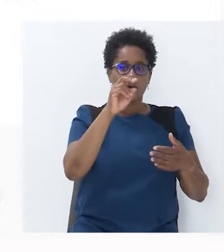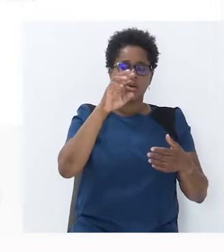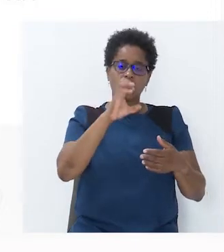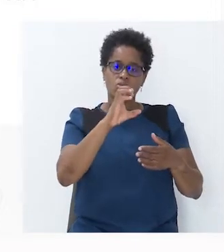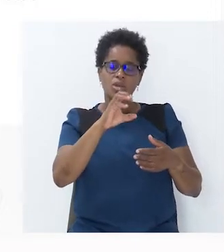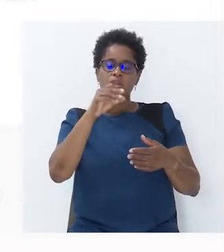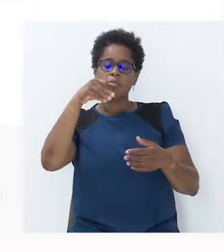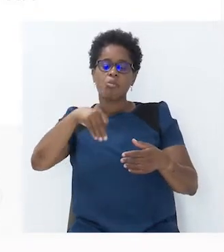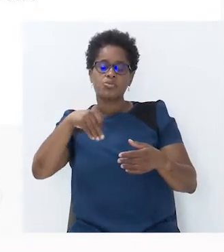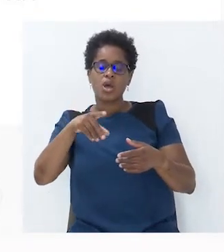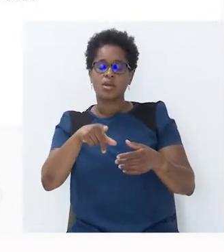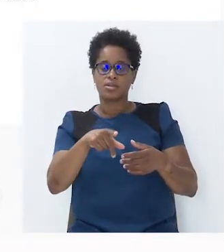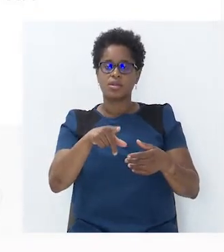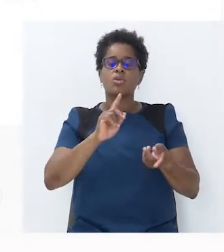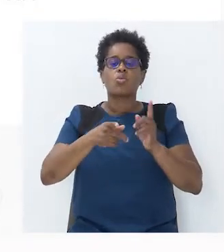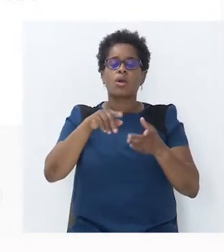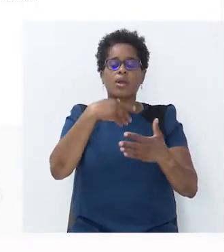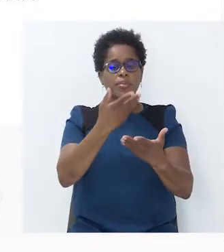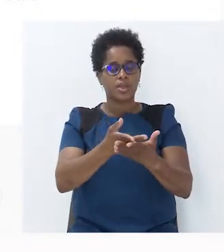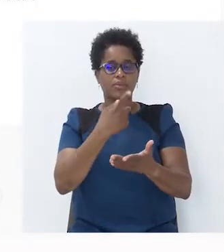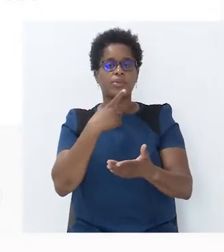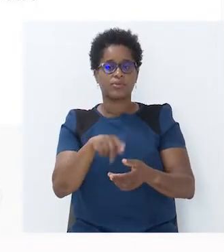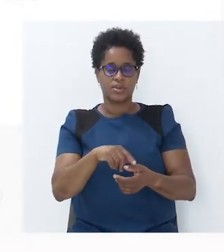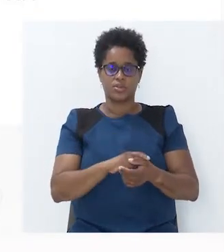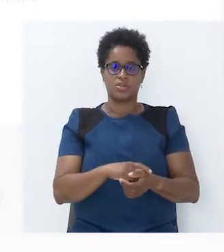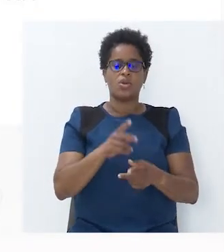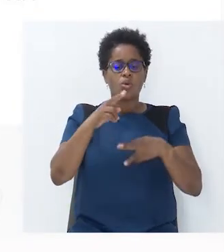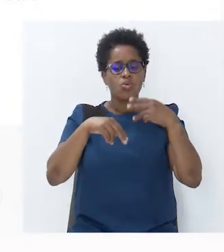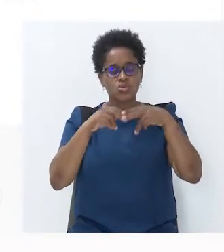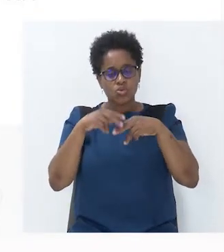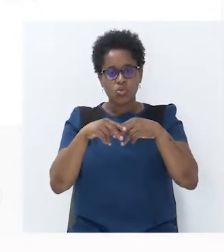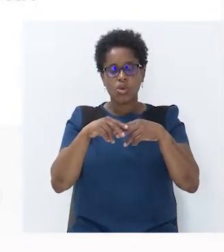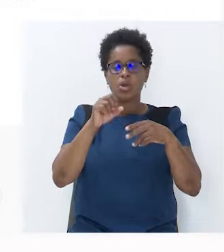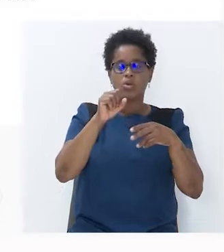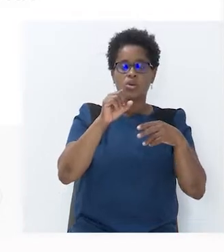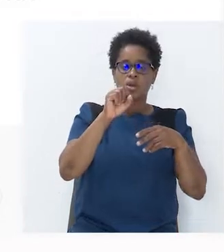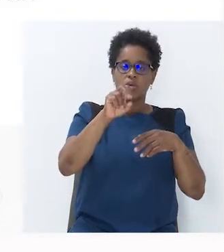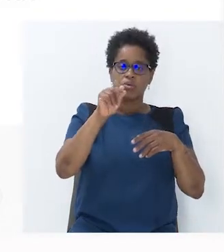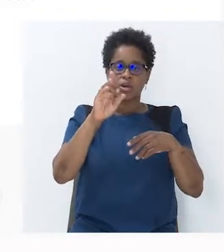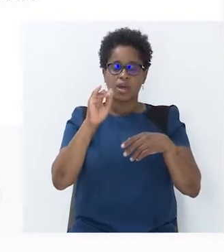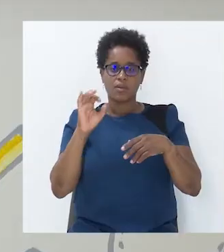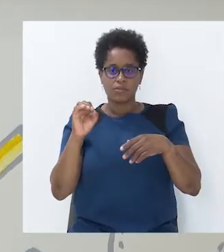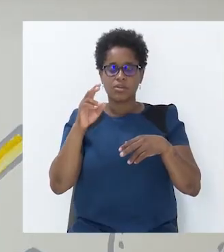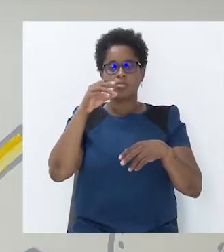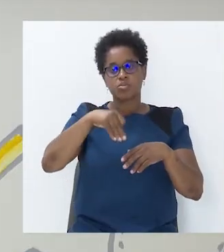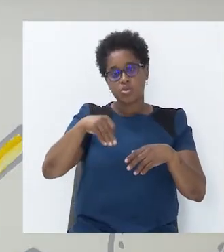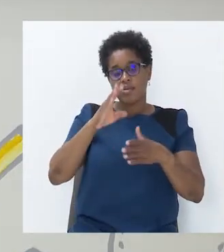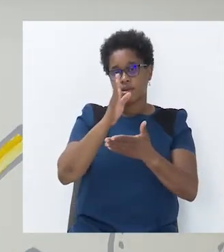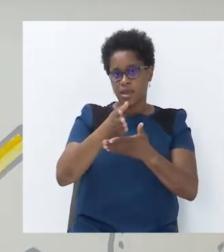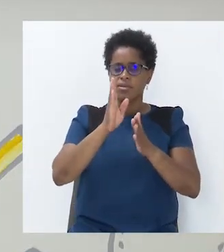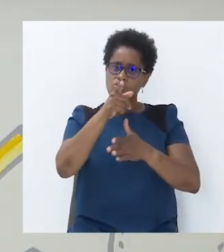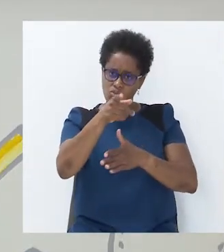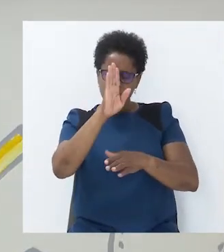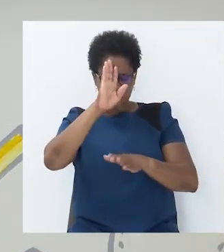proporcionalidade e o que representa? Construa o gráfico da proporcionalidade direta. Já sabem,